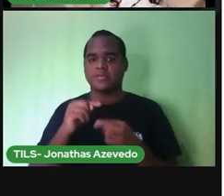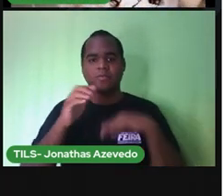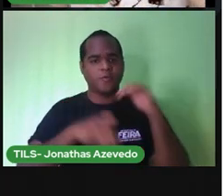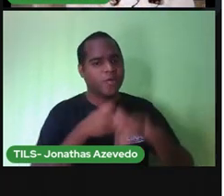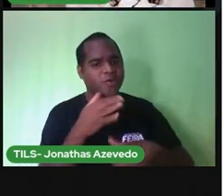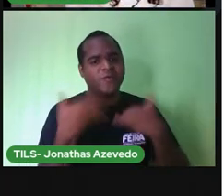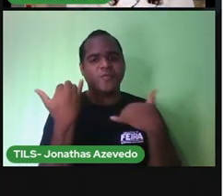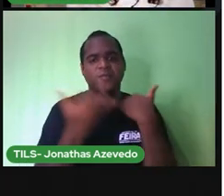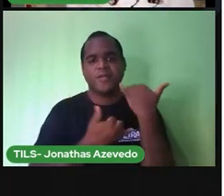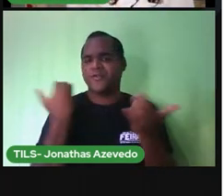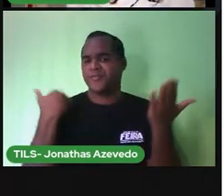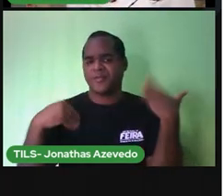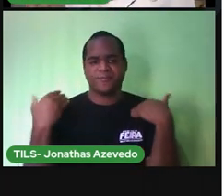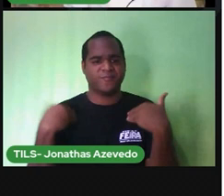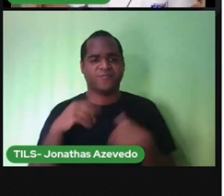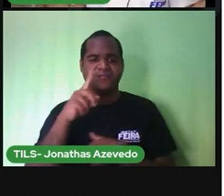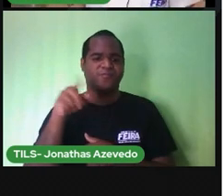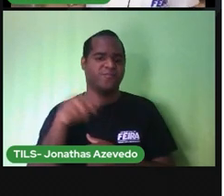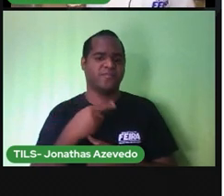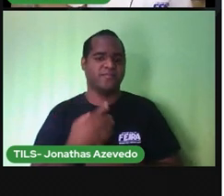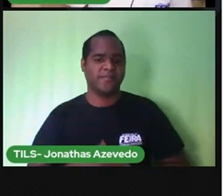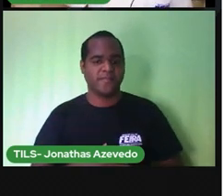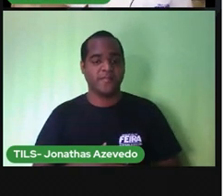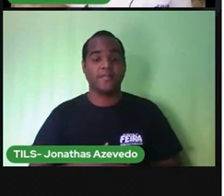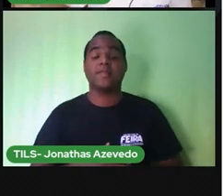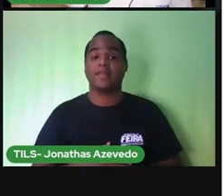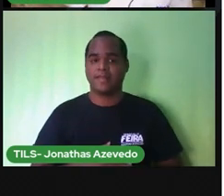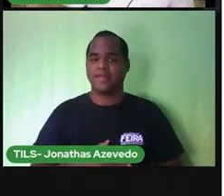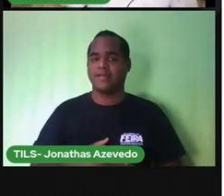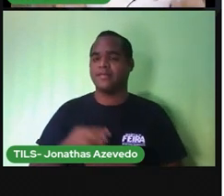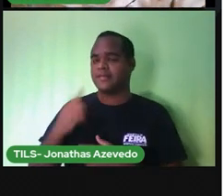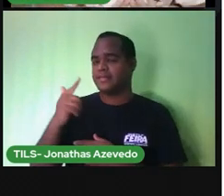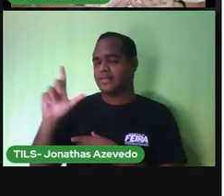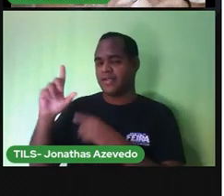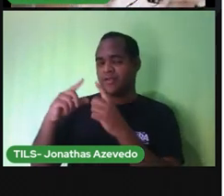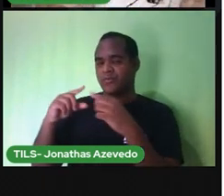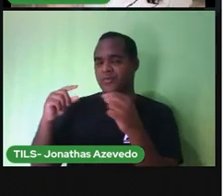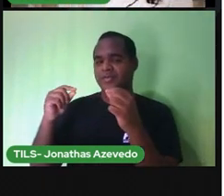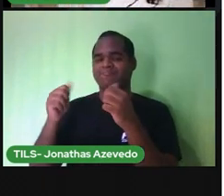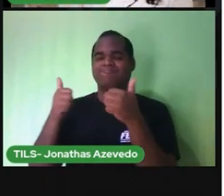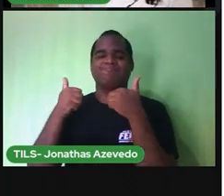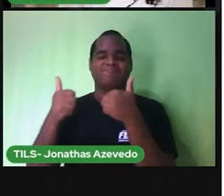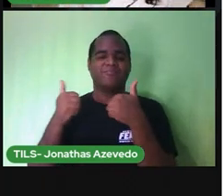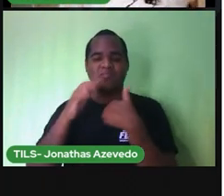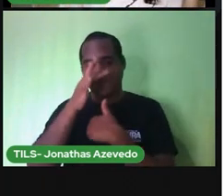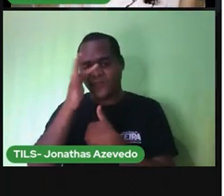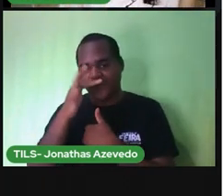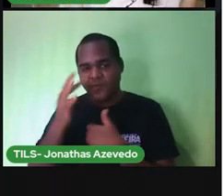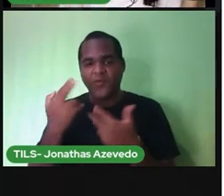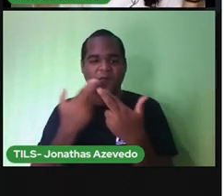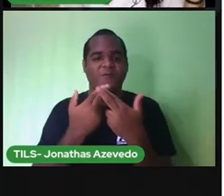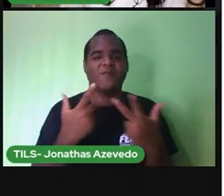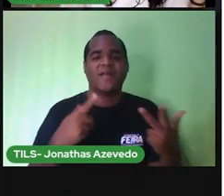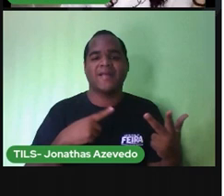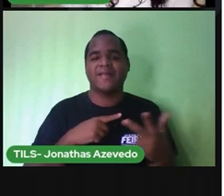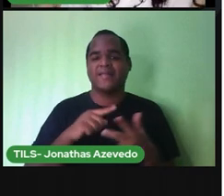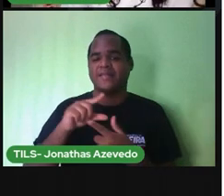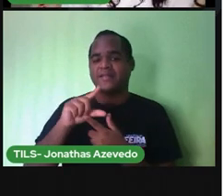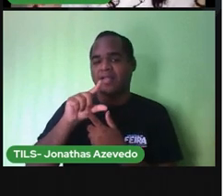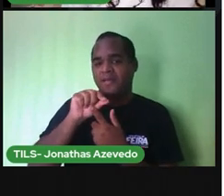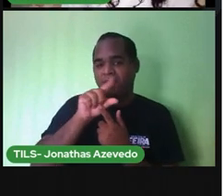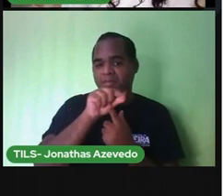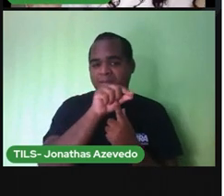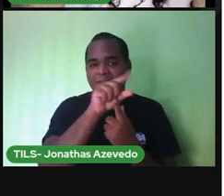brinco, não vou passear. Chegou a primavera, a estação das flores. Há pássaros,